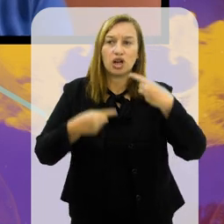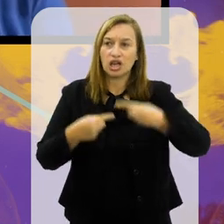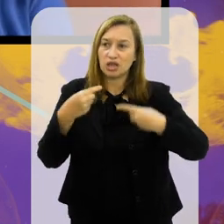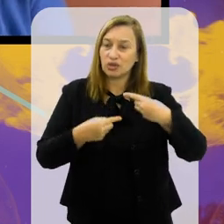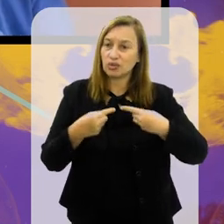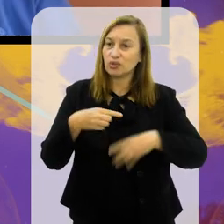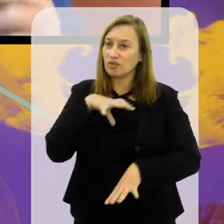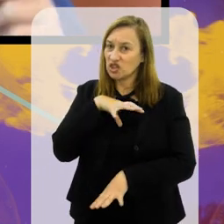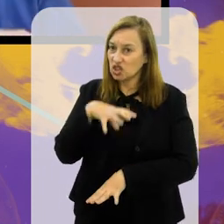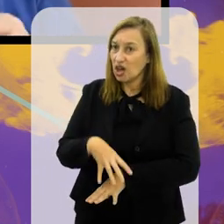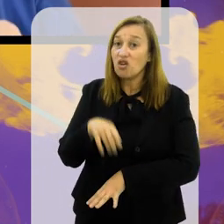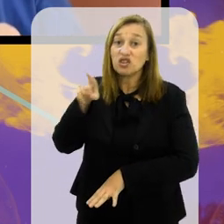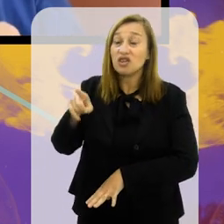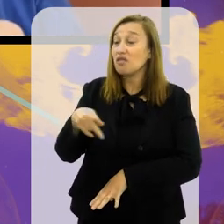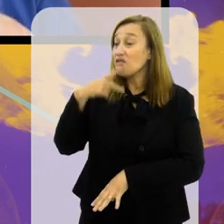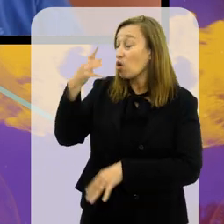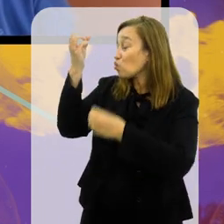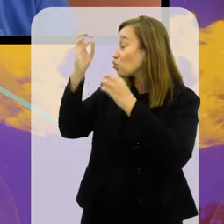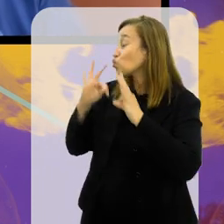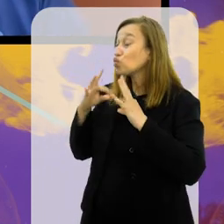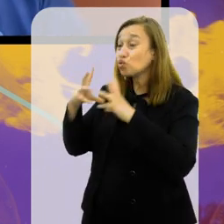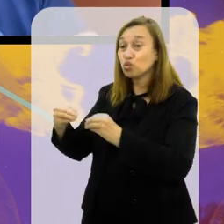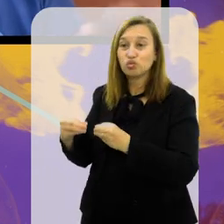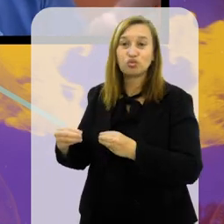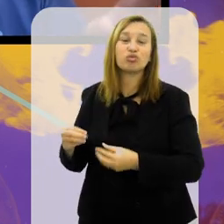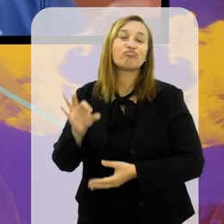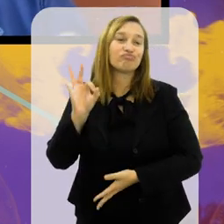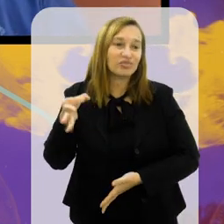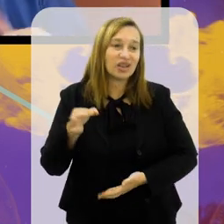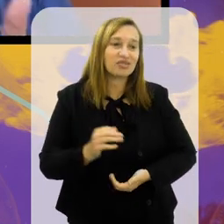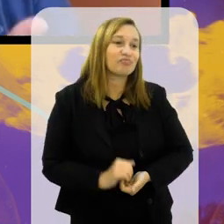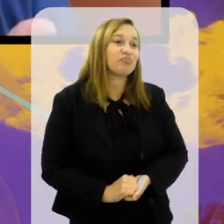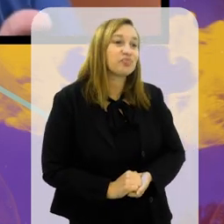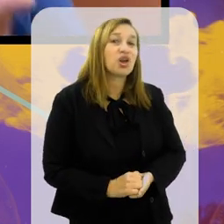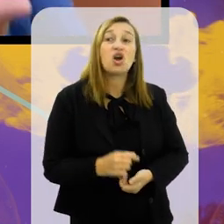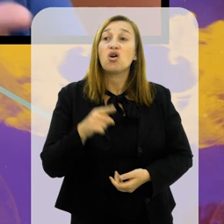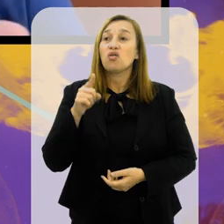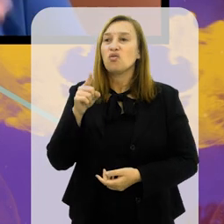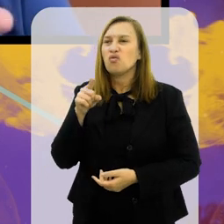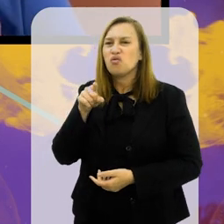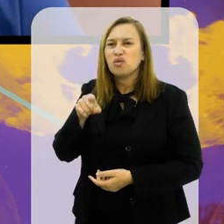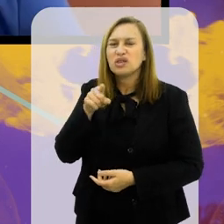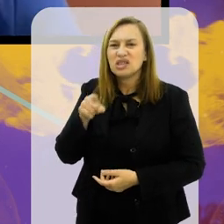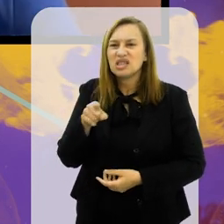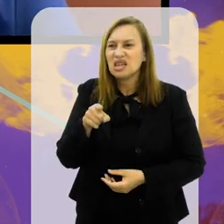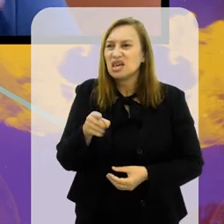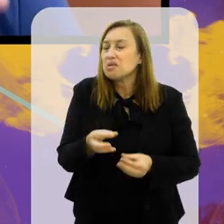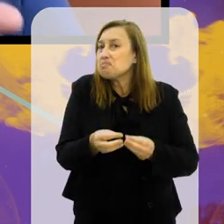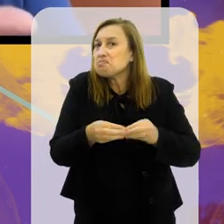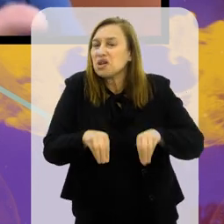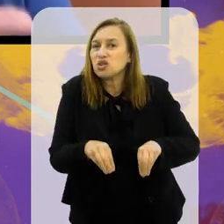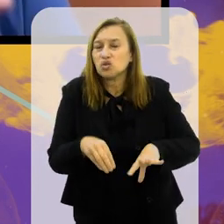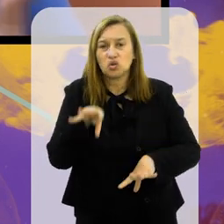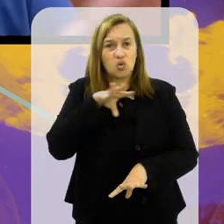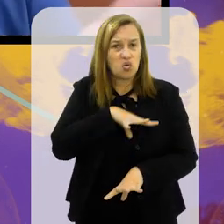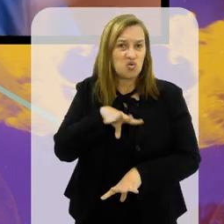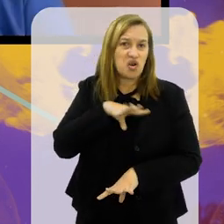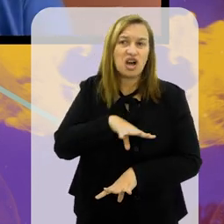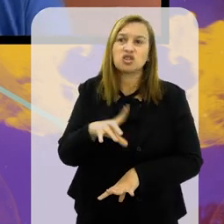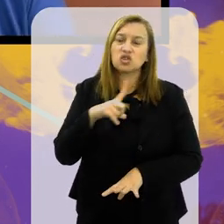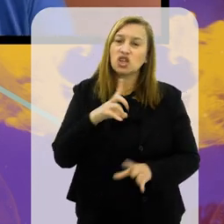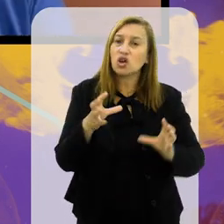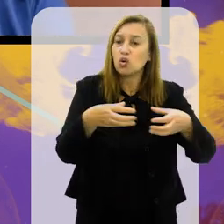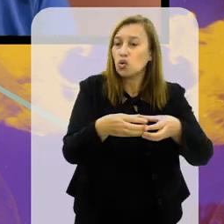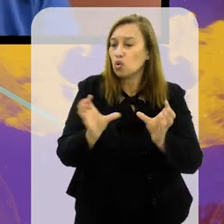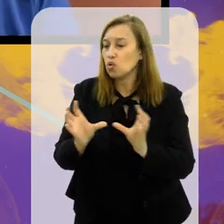vascaína. Você falou tudo. Você falou tudo, Wellington. É isso aí. Você fragmentou politicamente